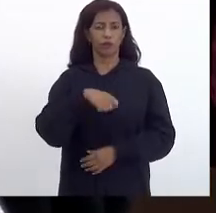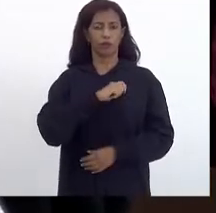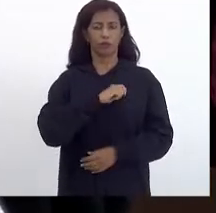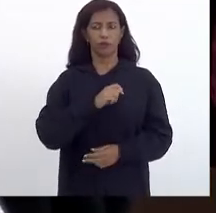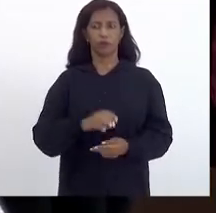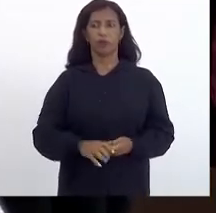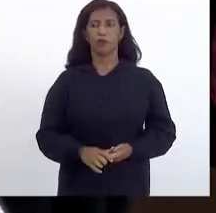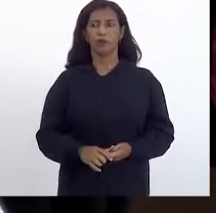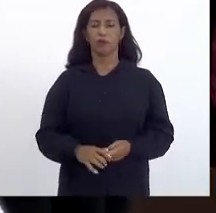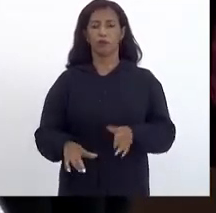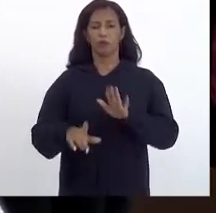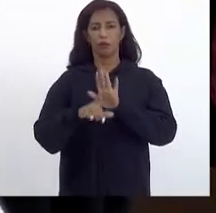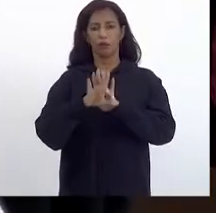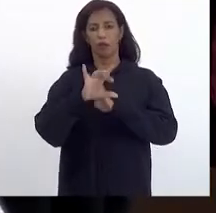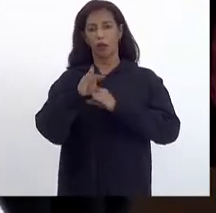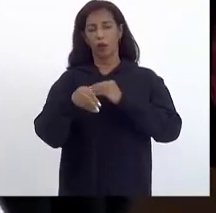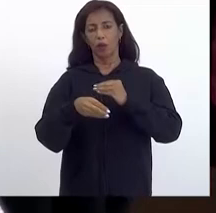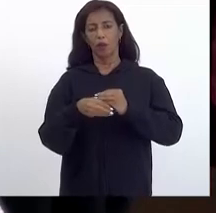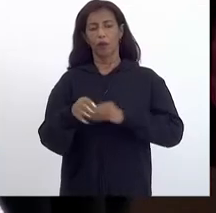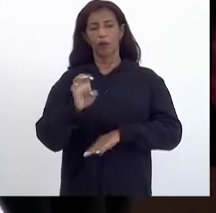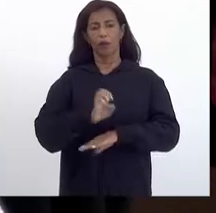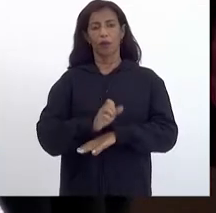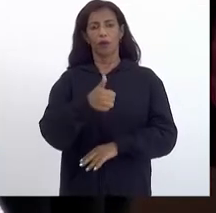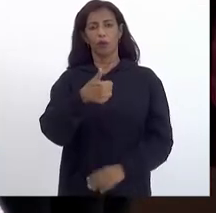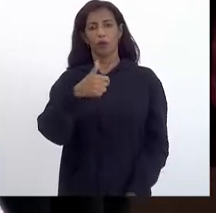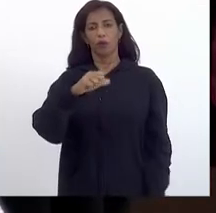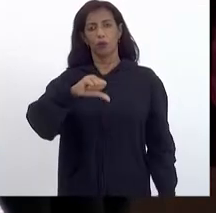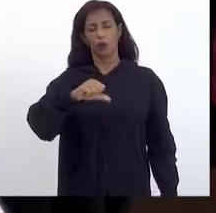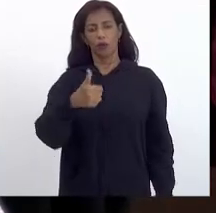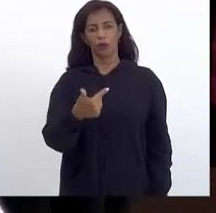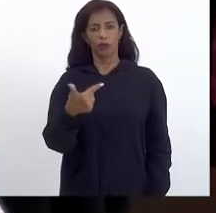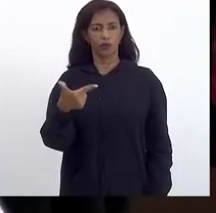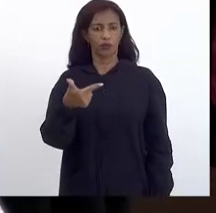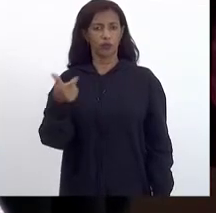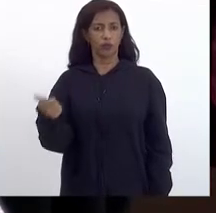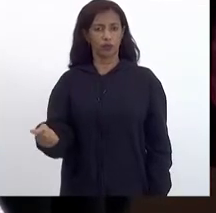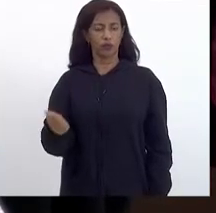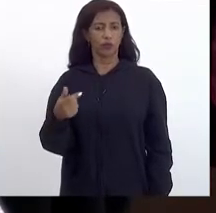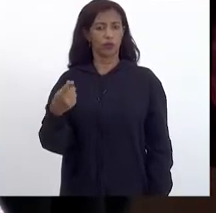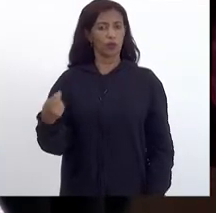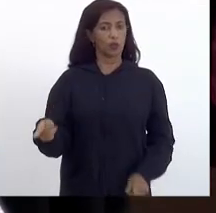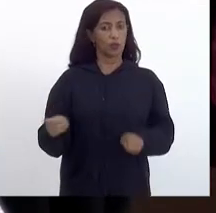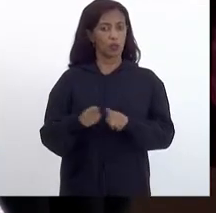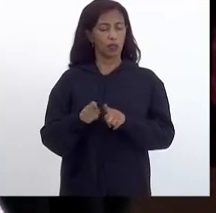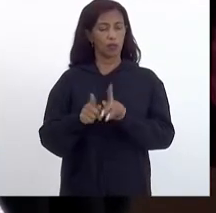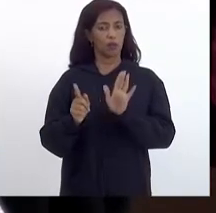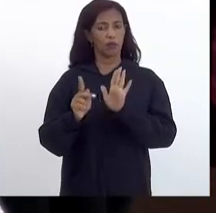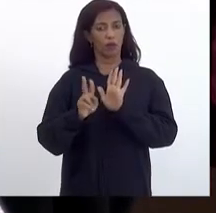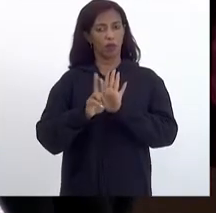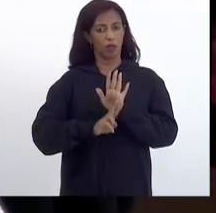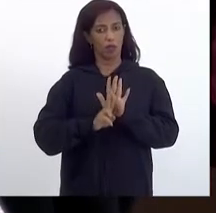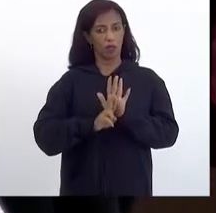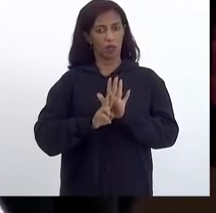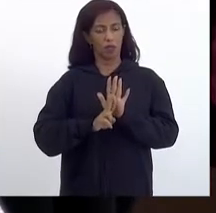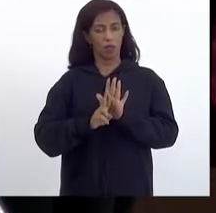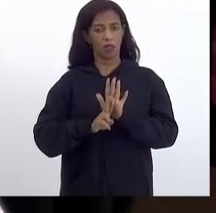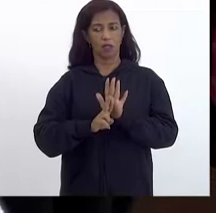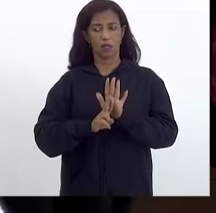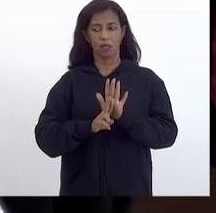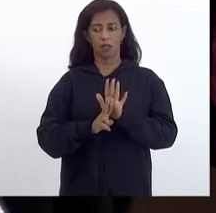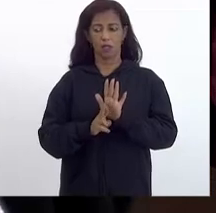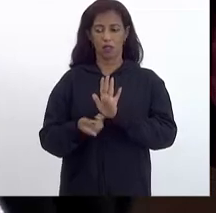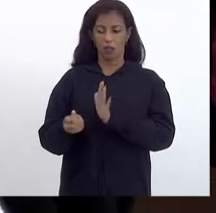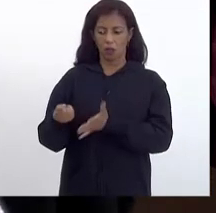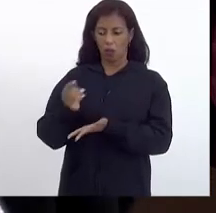fiscal. As leis complementares estaduais 192, de 21, que dispõem sobre receitas do plano financeiro relativo ao